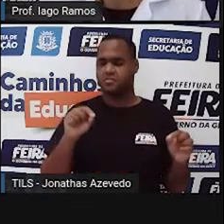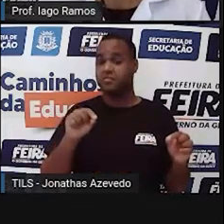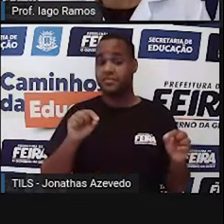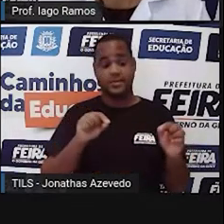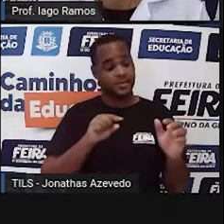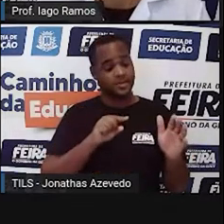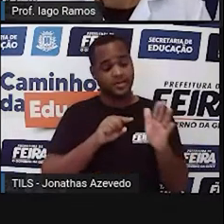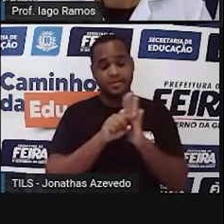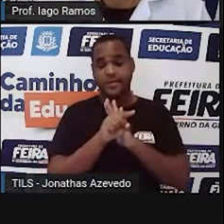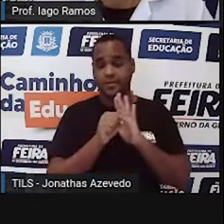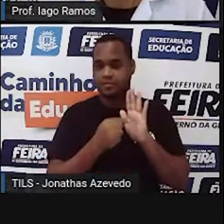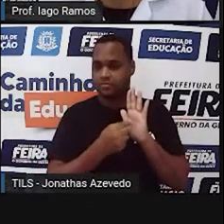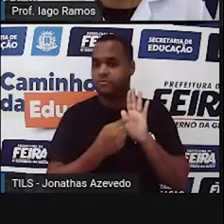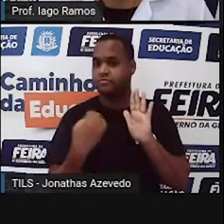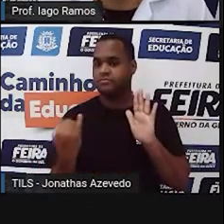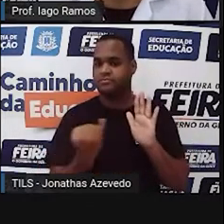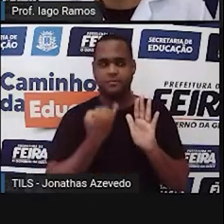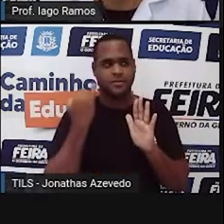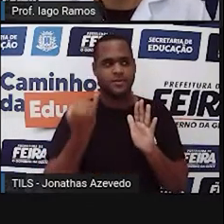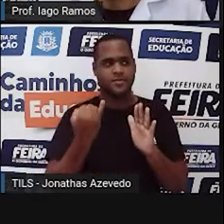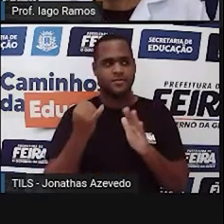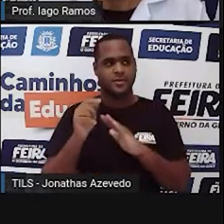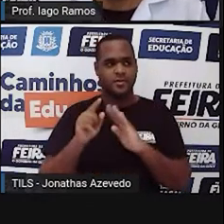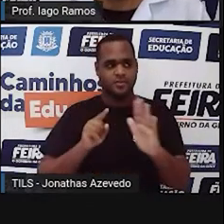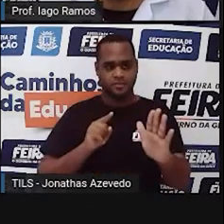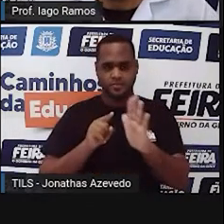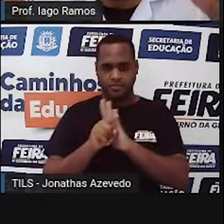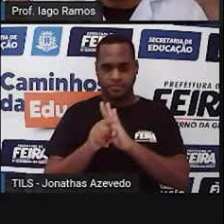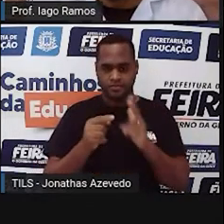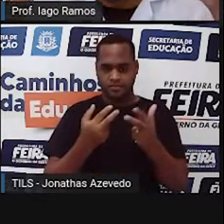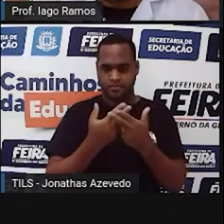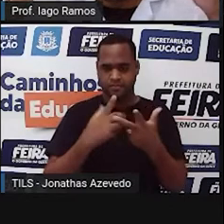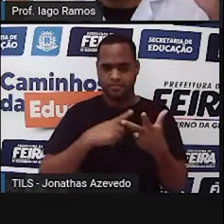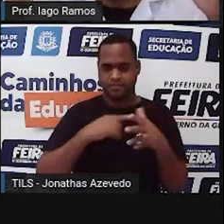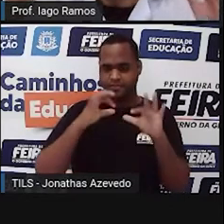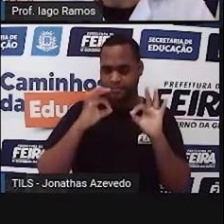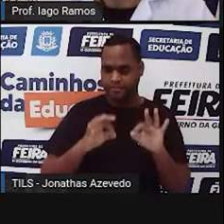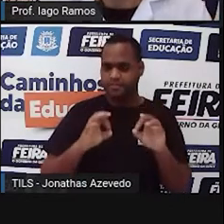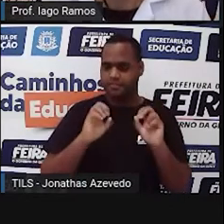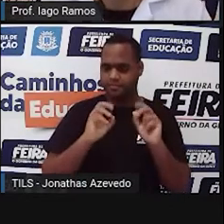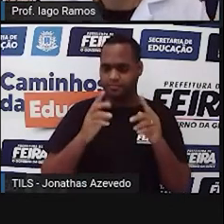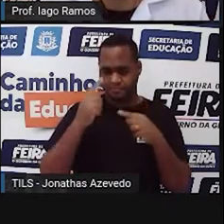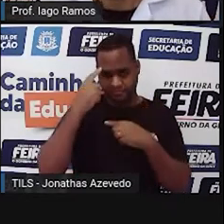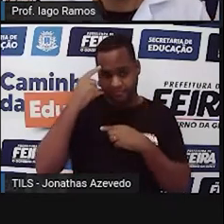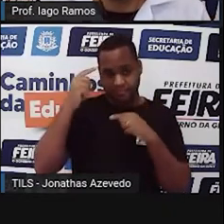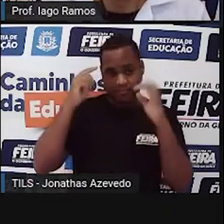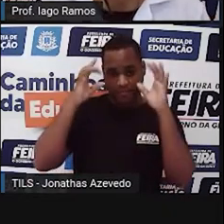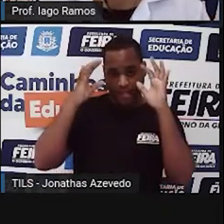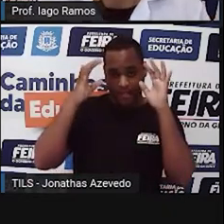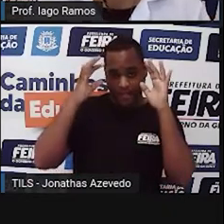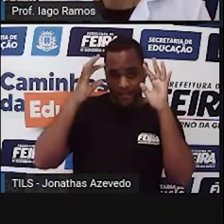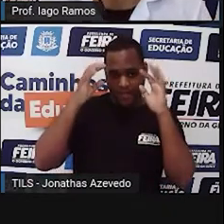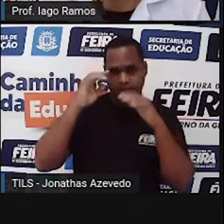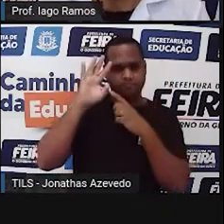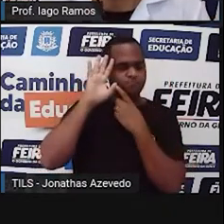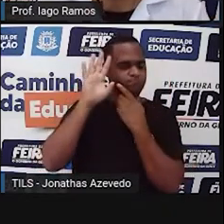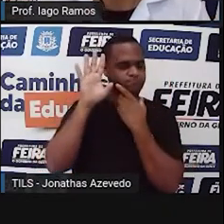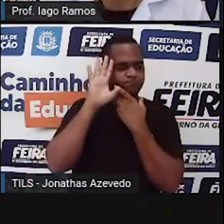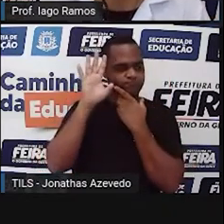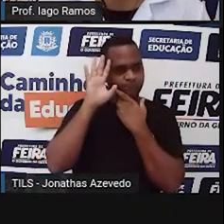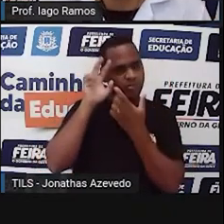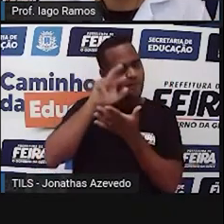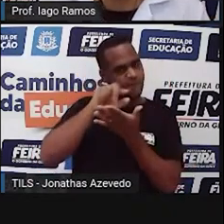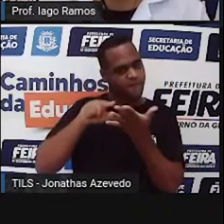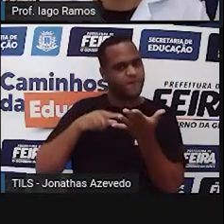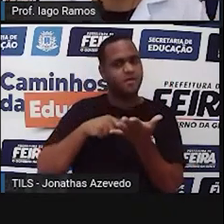é importante. Quando eu te faço essa pergunta, com certeza, seu cérebro já começa a imaginar coisas que